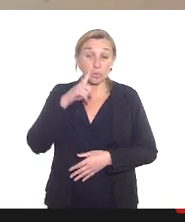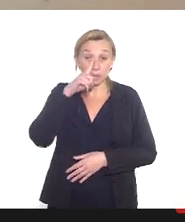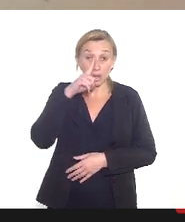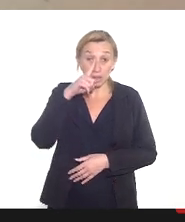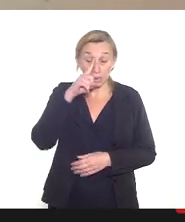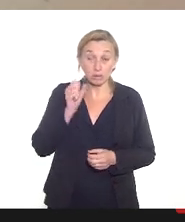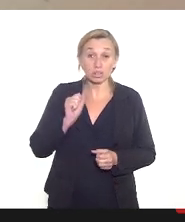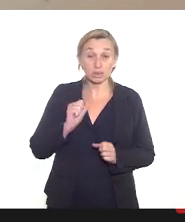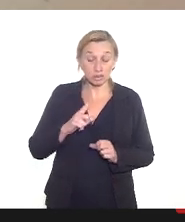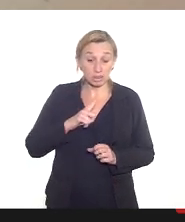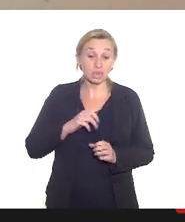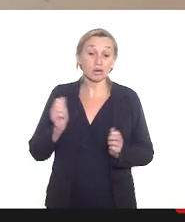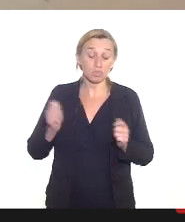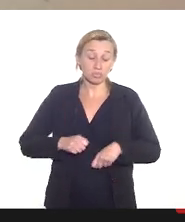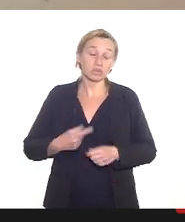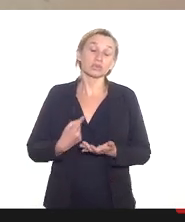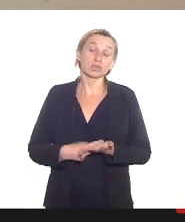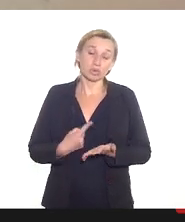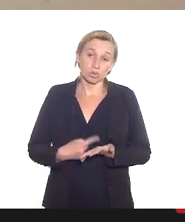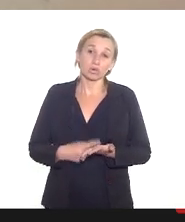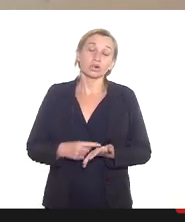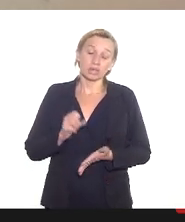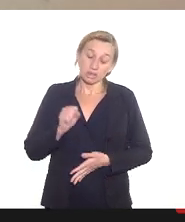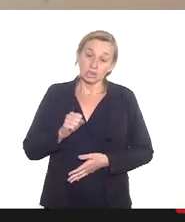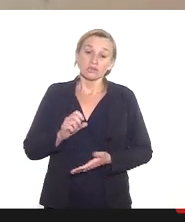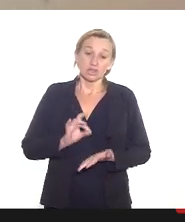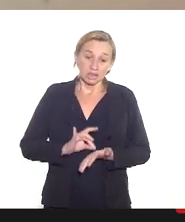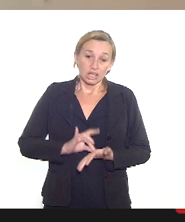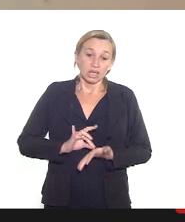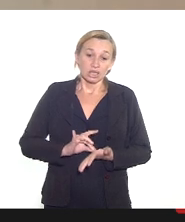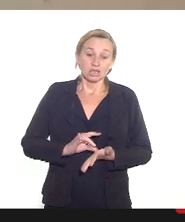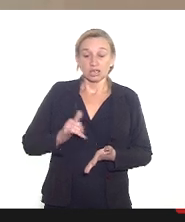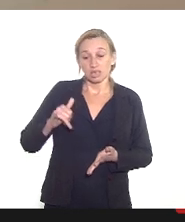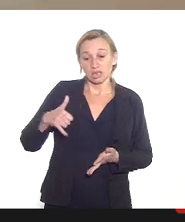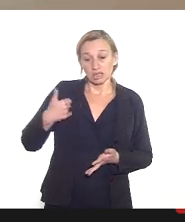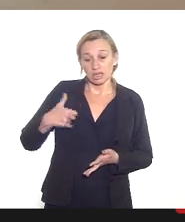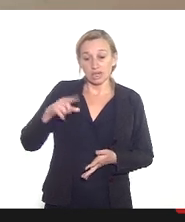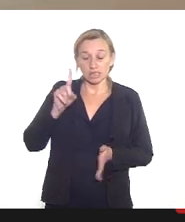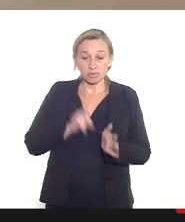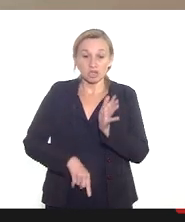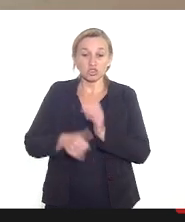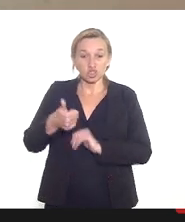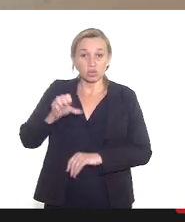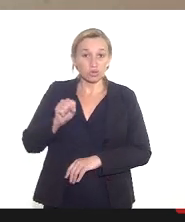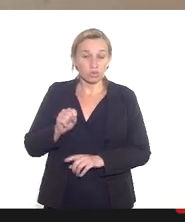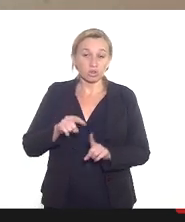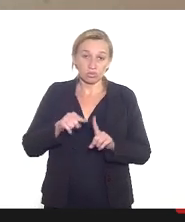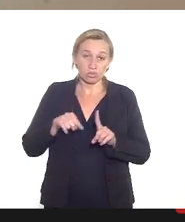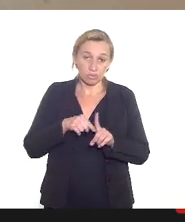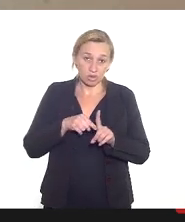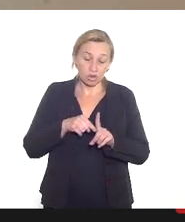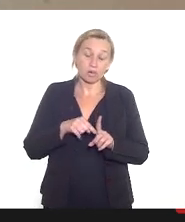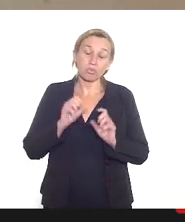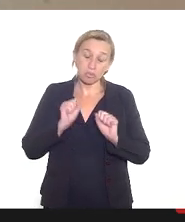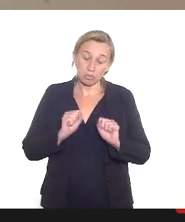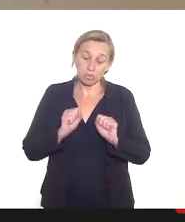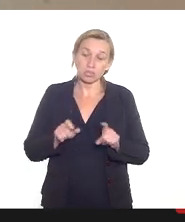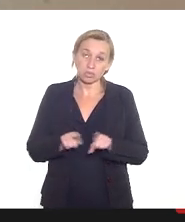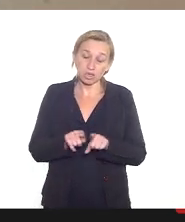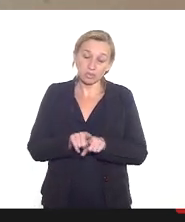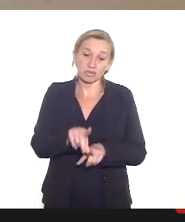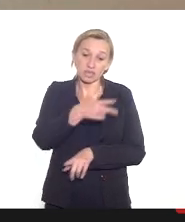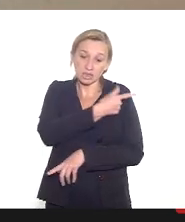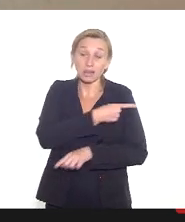possibilidade que haja um acordo possivelmente gestantes com menos de 18 anos também poderiam ser contempladas